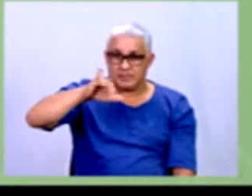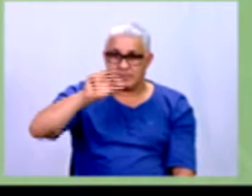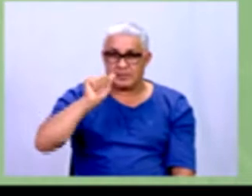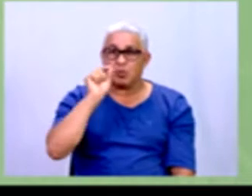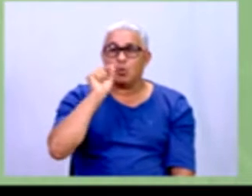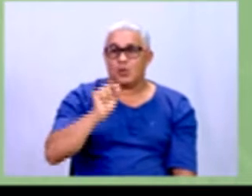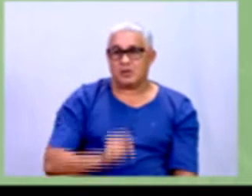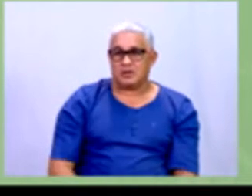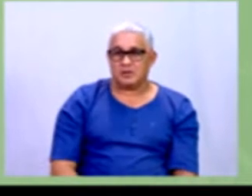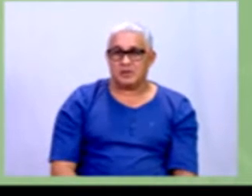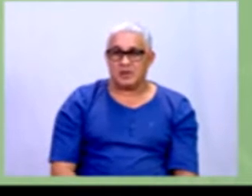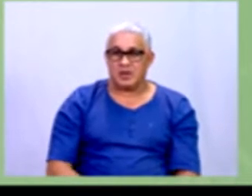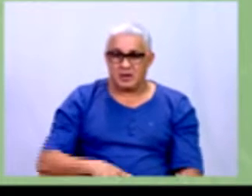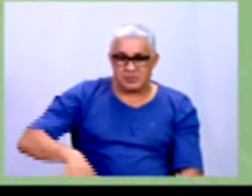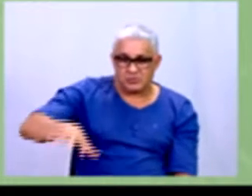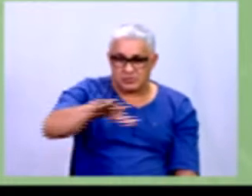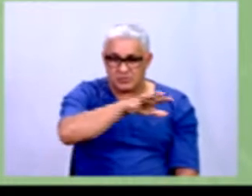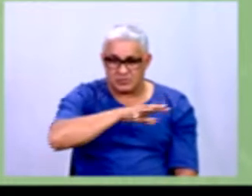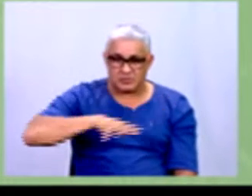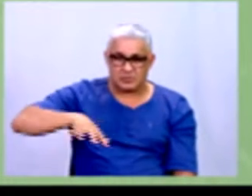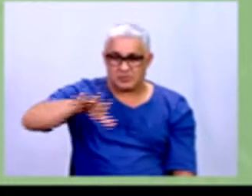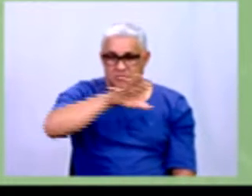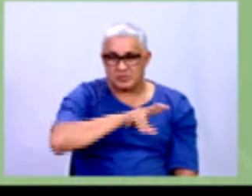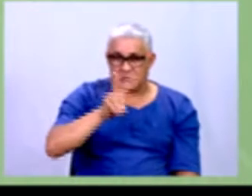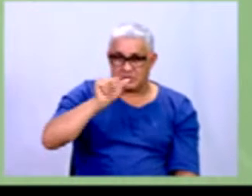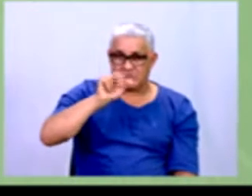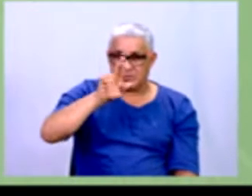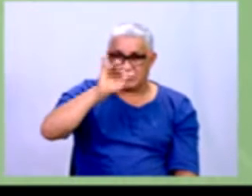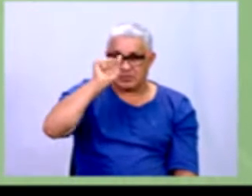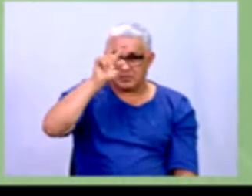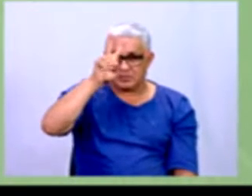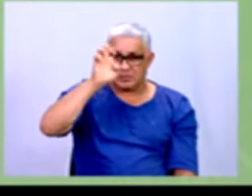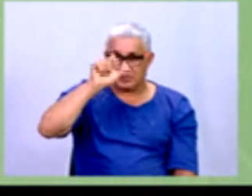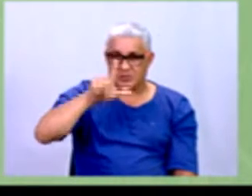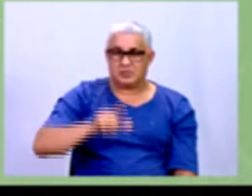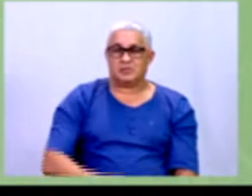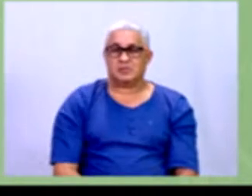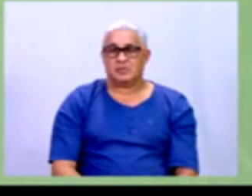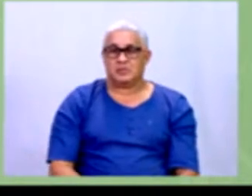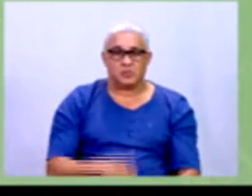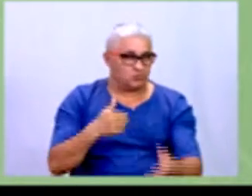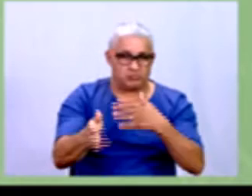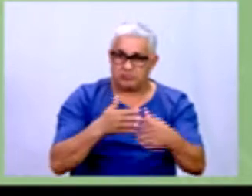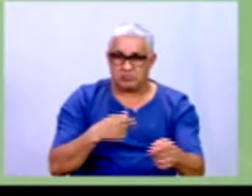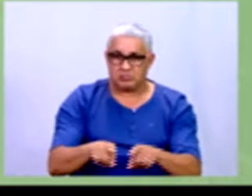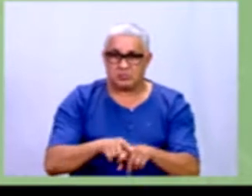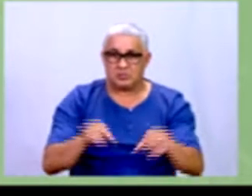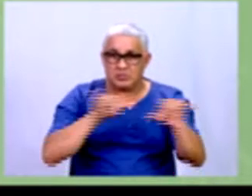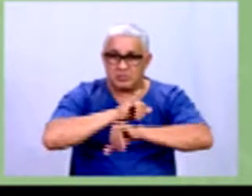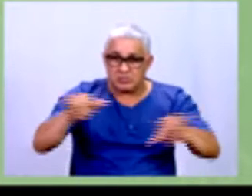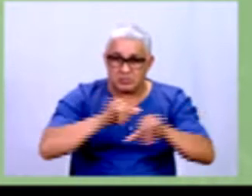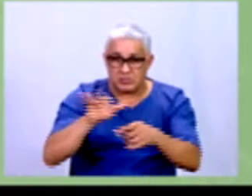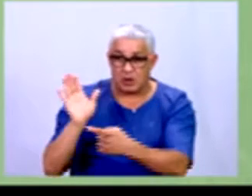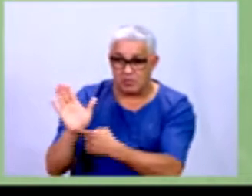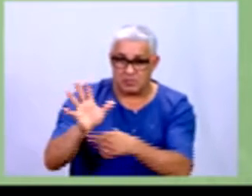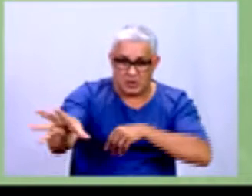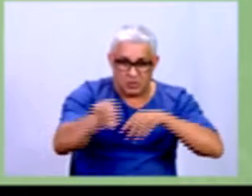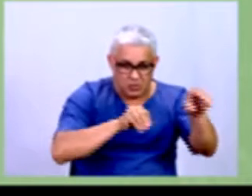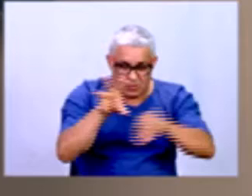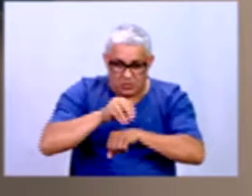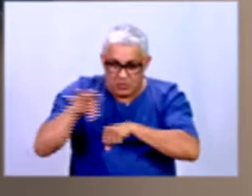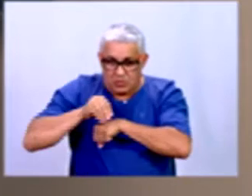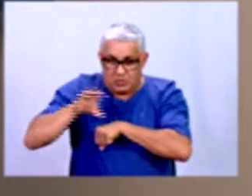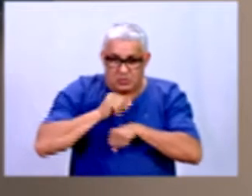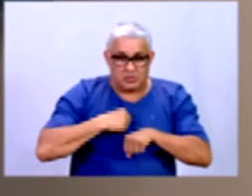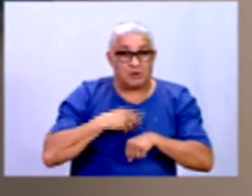generalização sobre a variável aleatória, feita a partir de estimações obtidas por meio de amostras. Eu achei